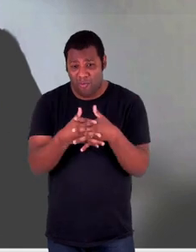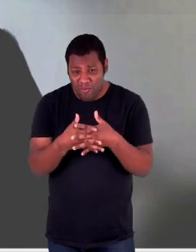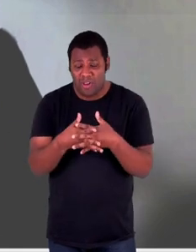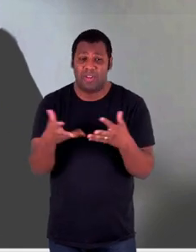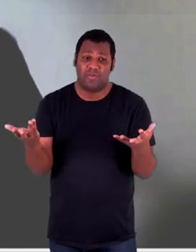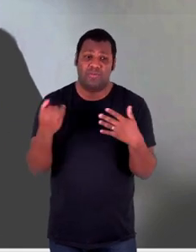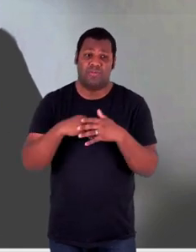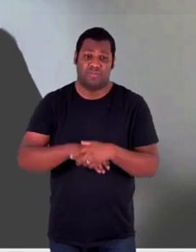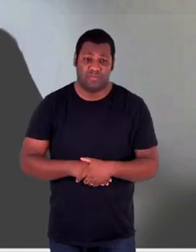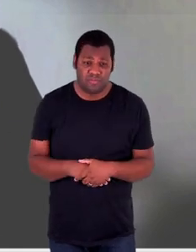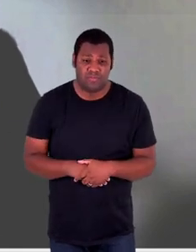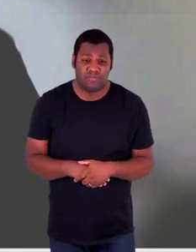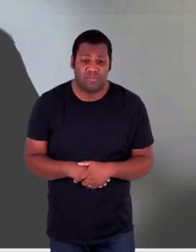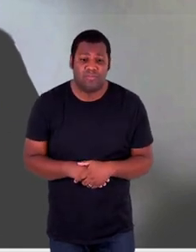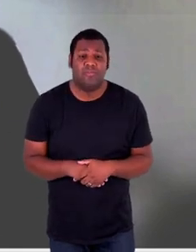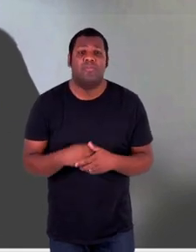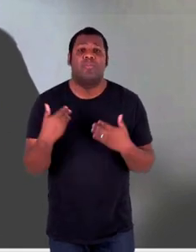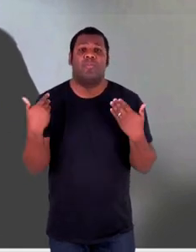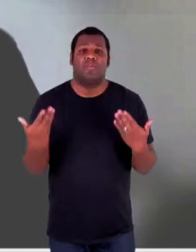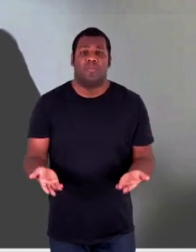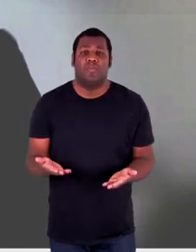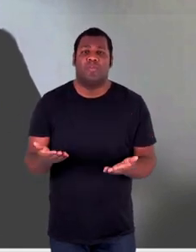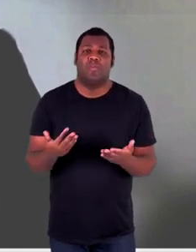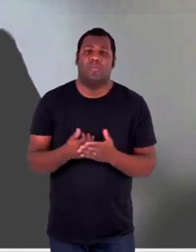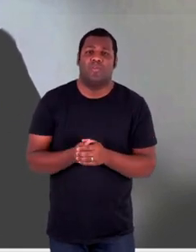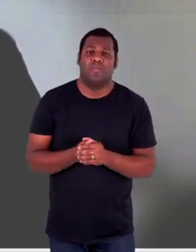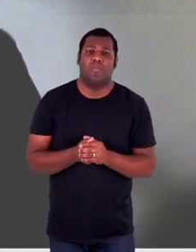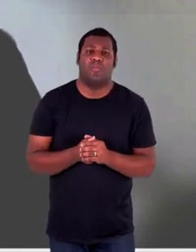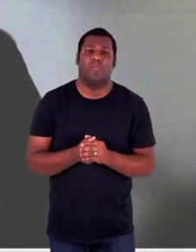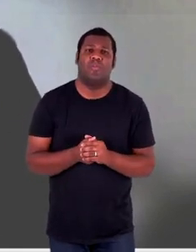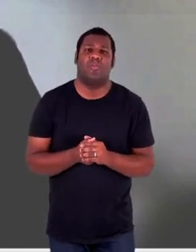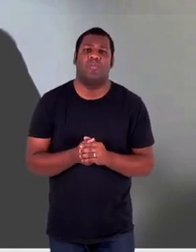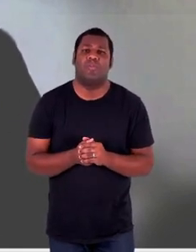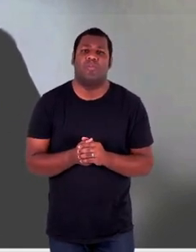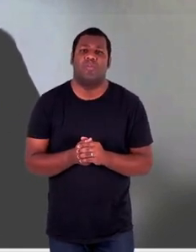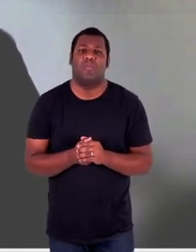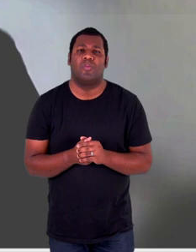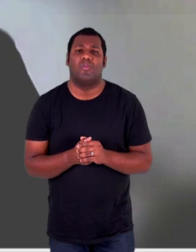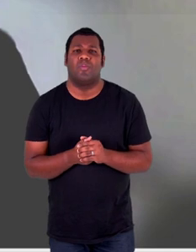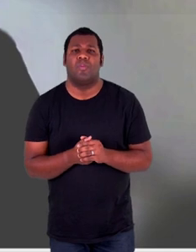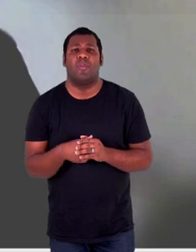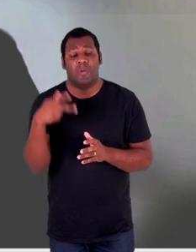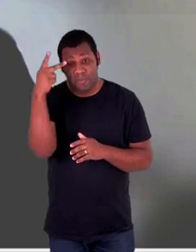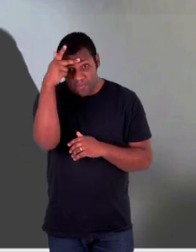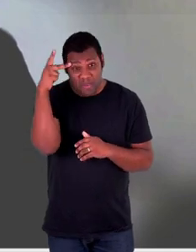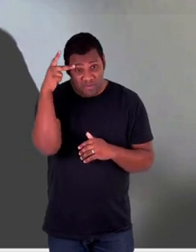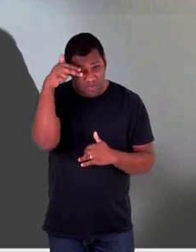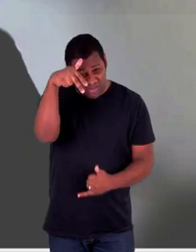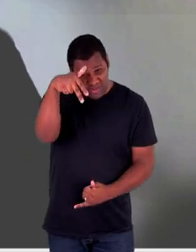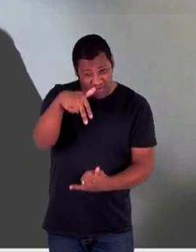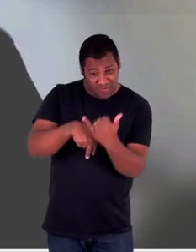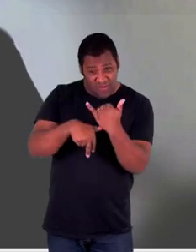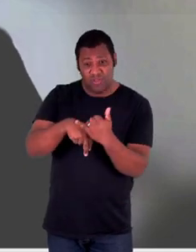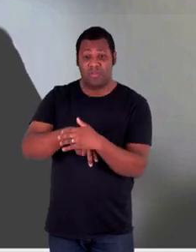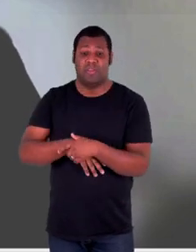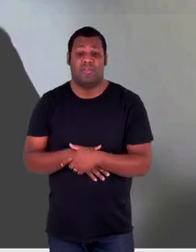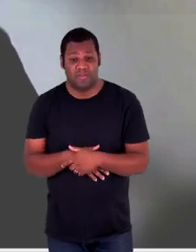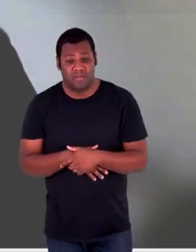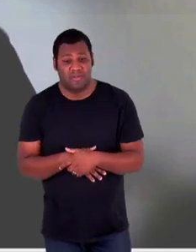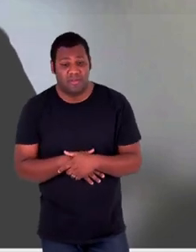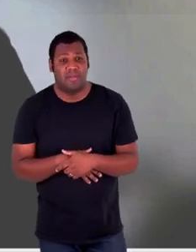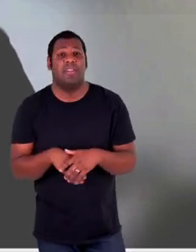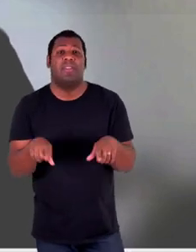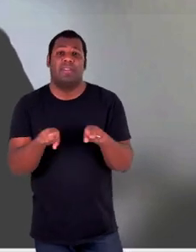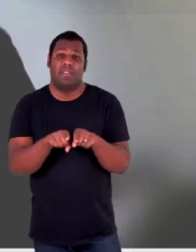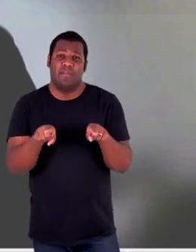apresentam. Com todas as disposições, não apenas o que seja a definição das chamadas vítimas diretas, mas também as chamadas vítimas